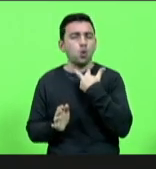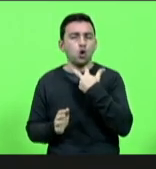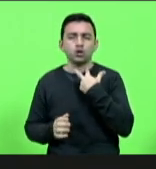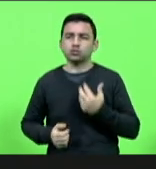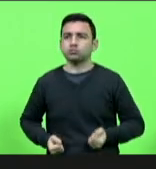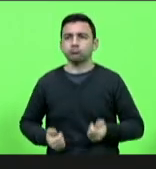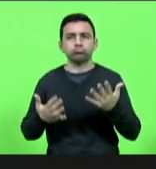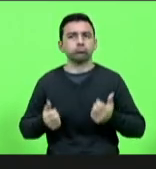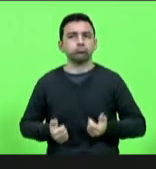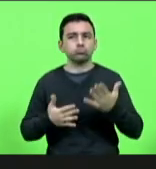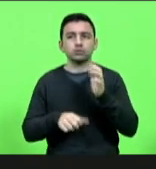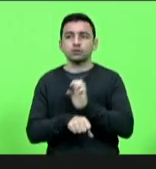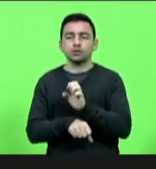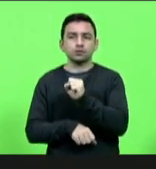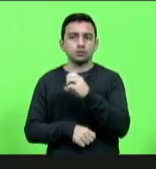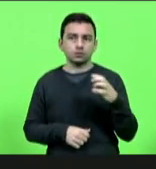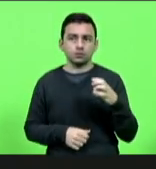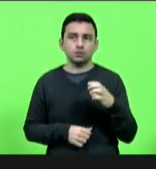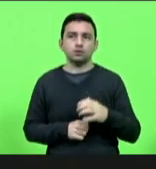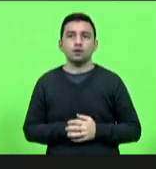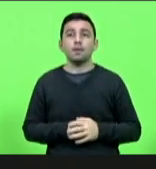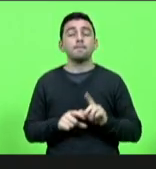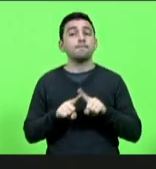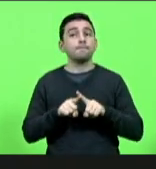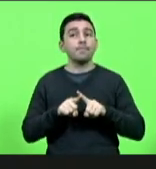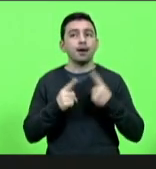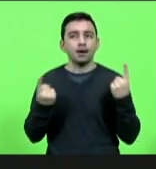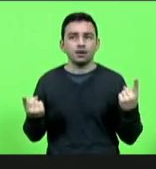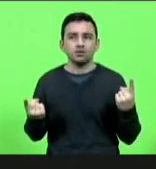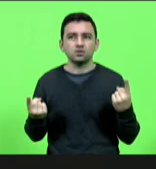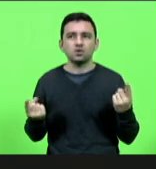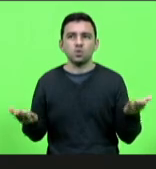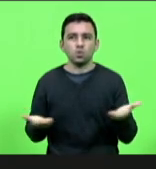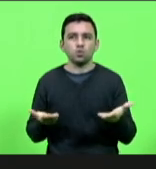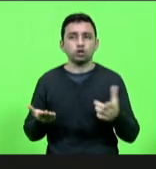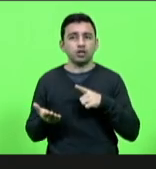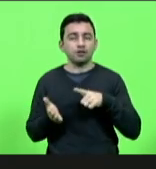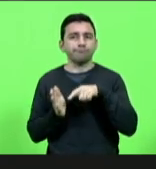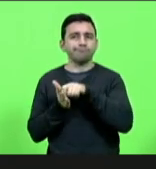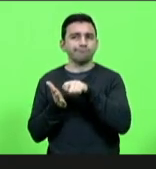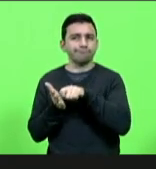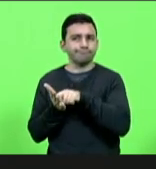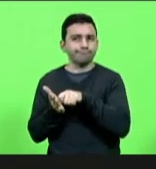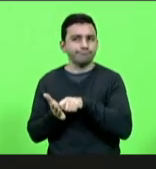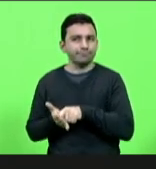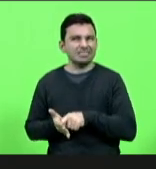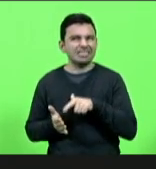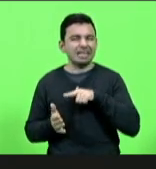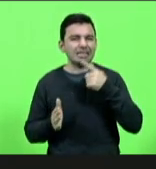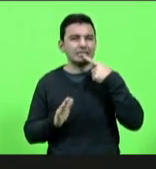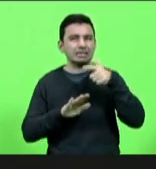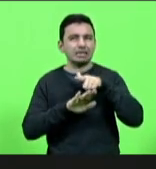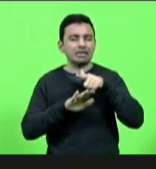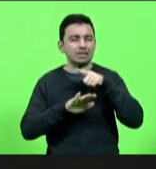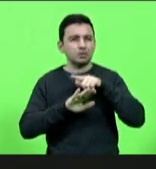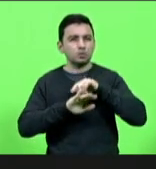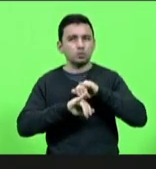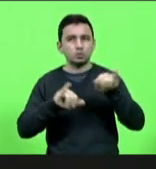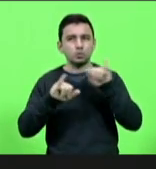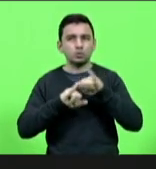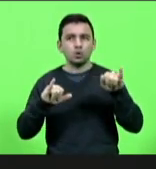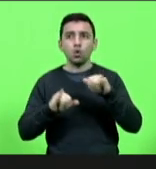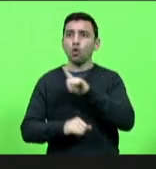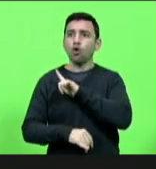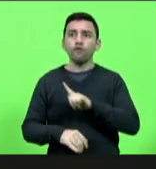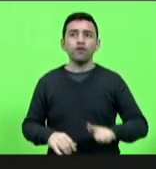porém hoje a gente está aqui fazendo todo um dossiê são inúmeras denúncias que o governo não está